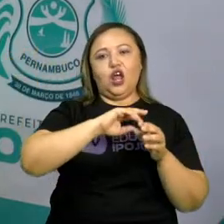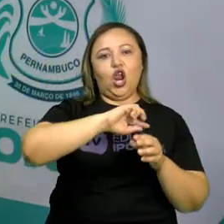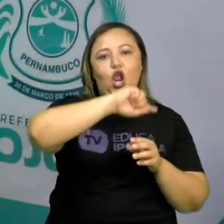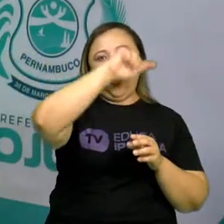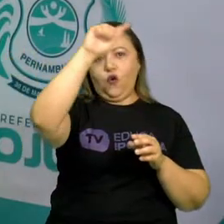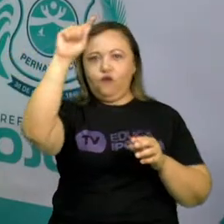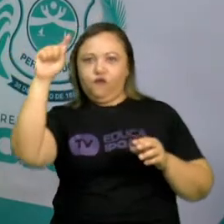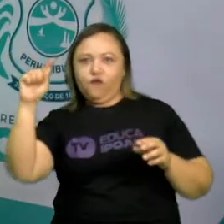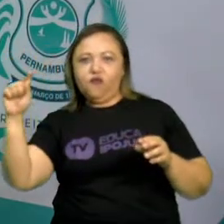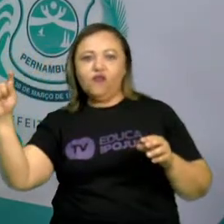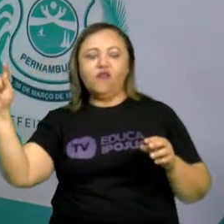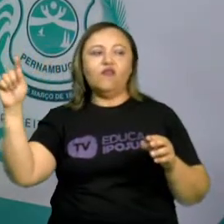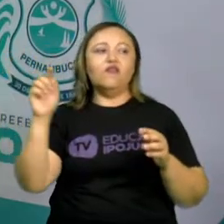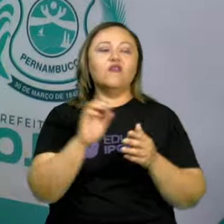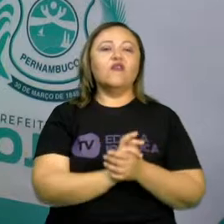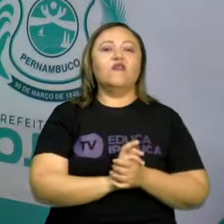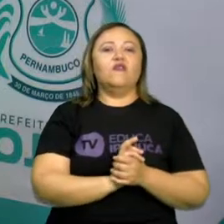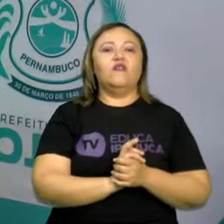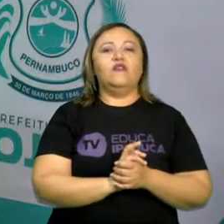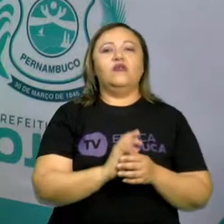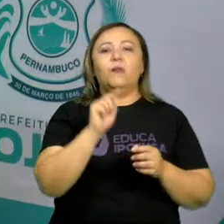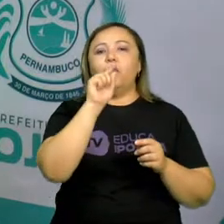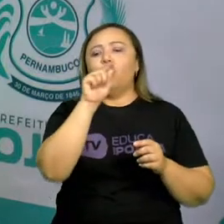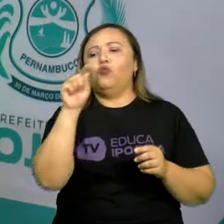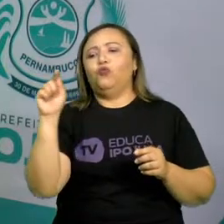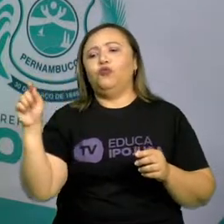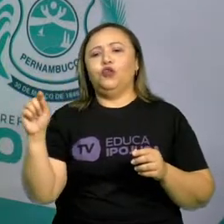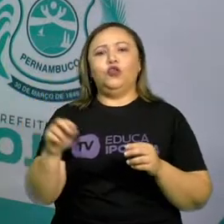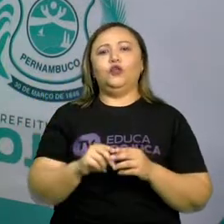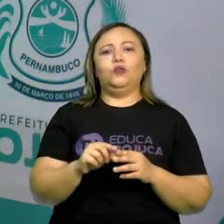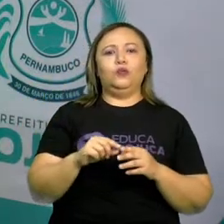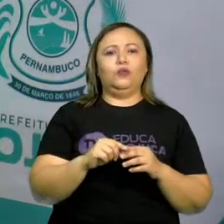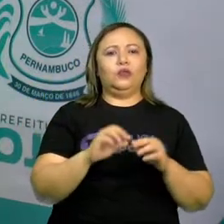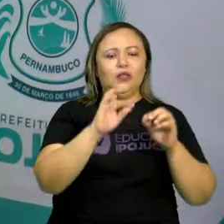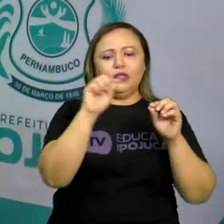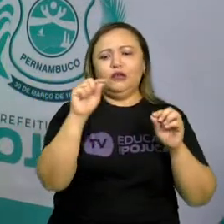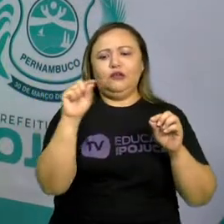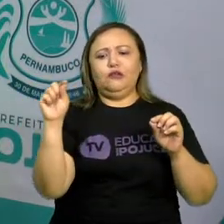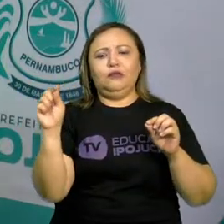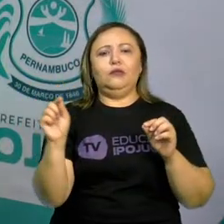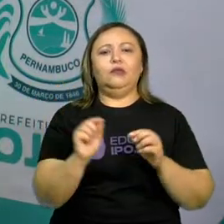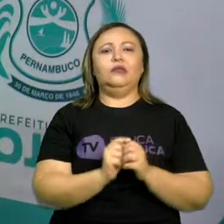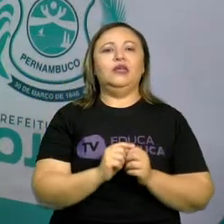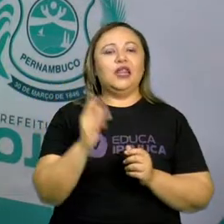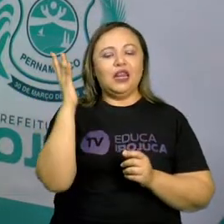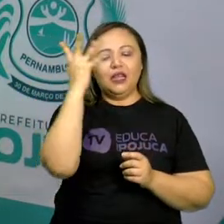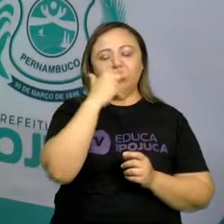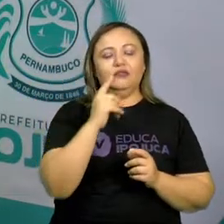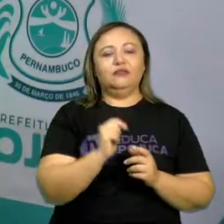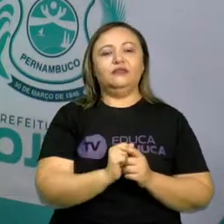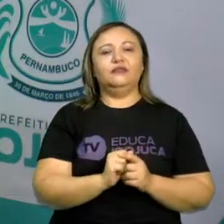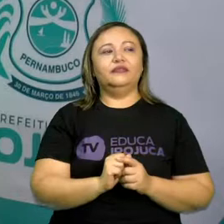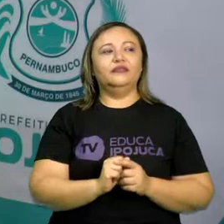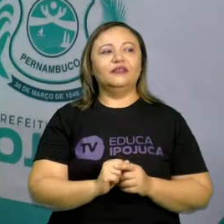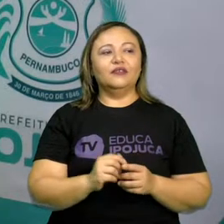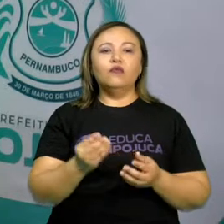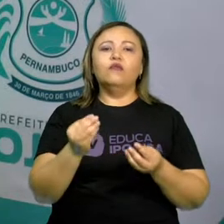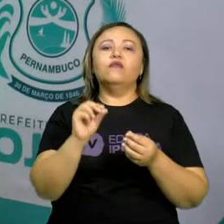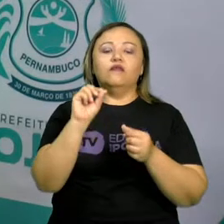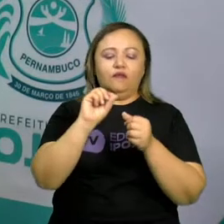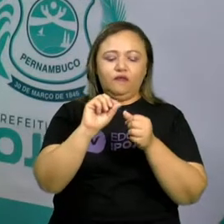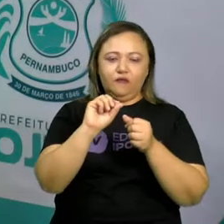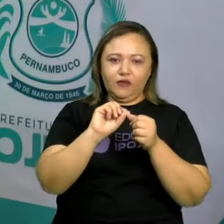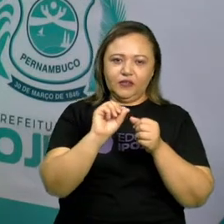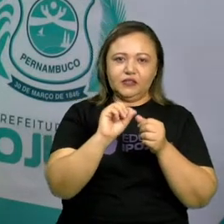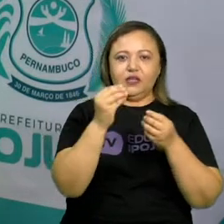pontinhos, tracinhos. Que arte linda! Vamos ver como é que se faz uma